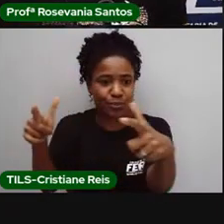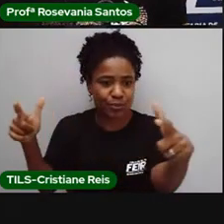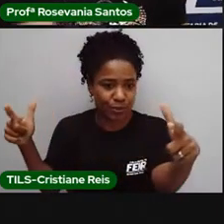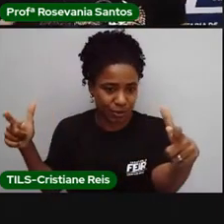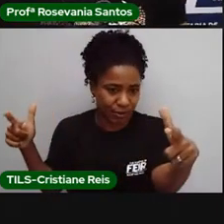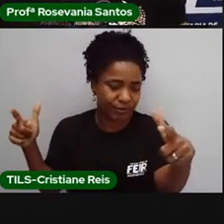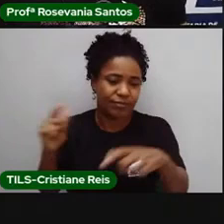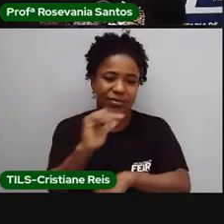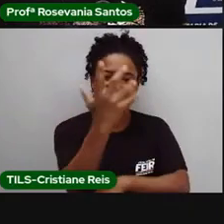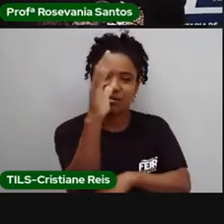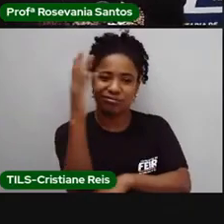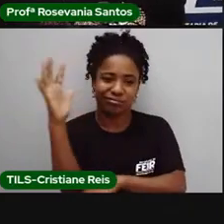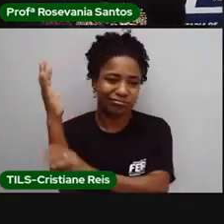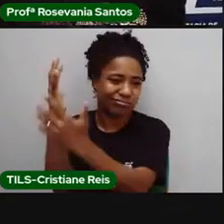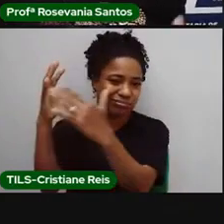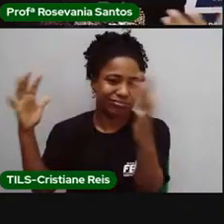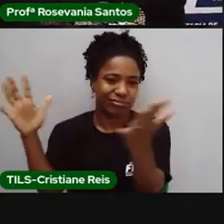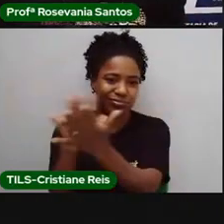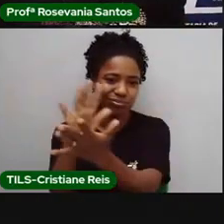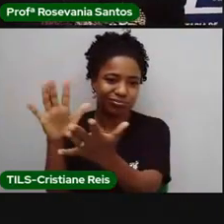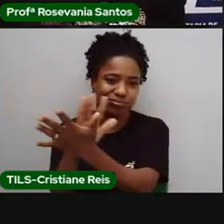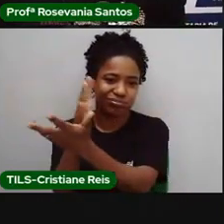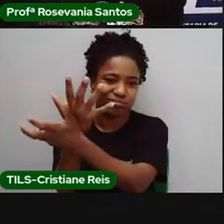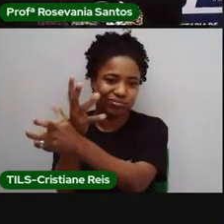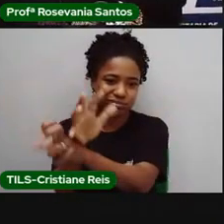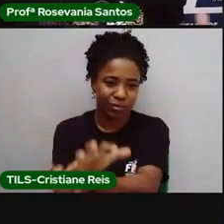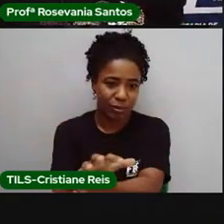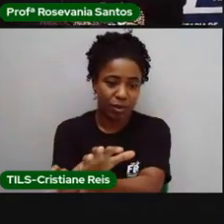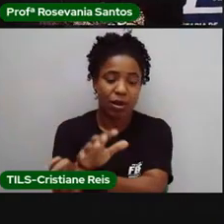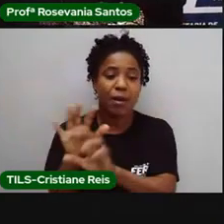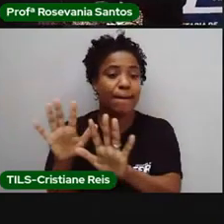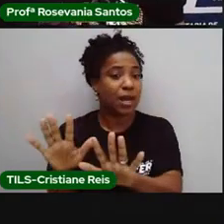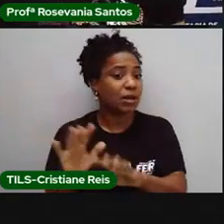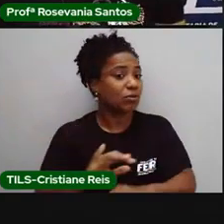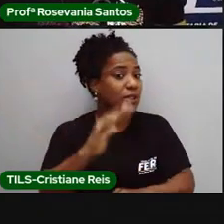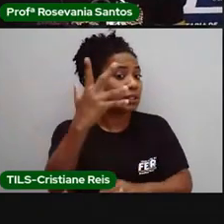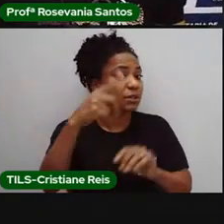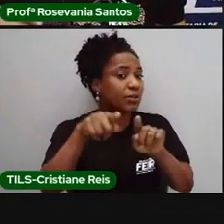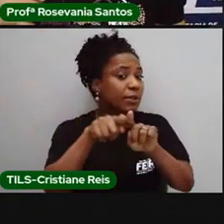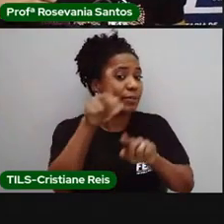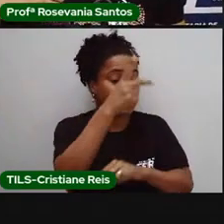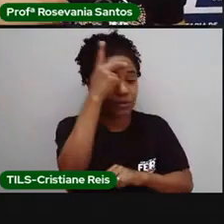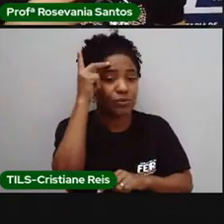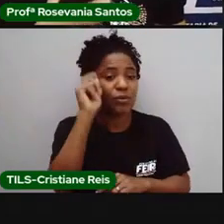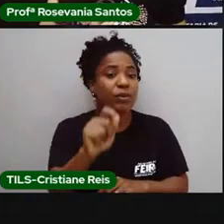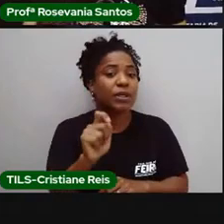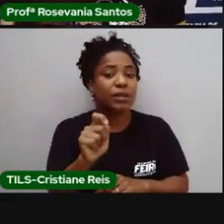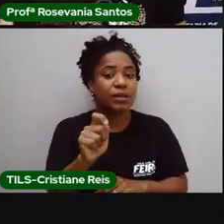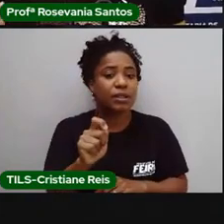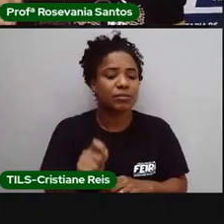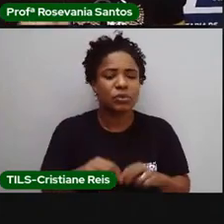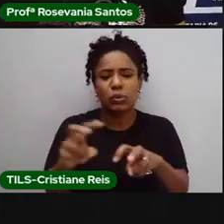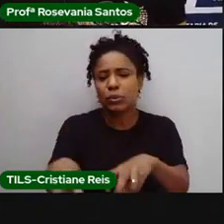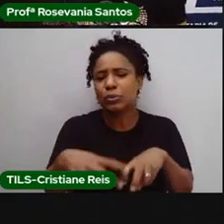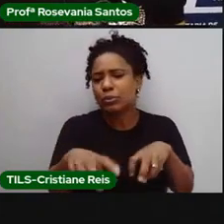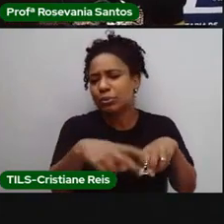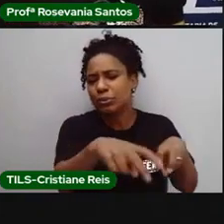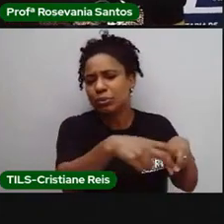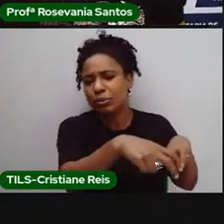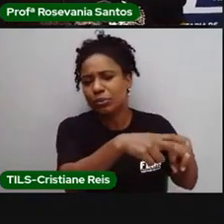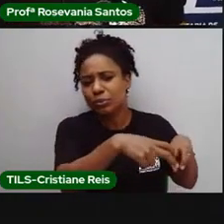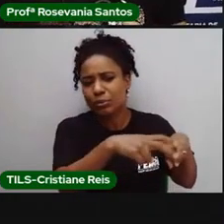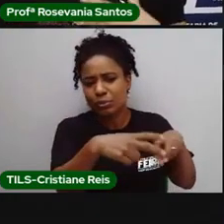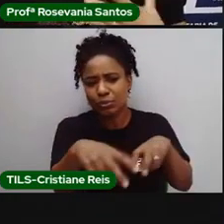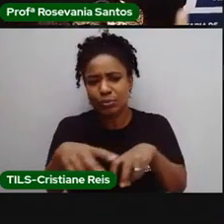E, infelizmente, tem pessoas que ativam fogo lá nos pastos e não tem conhecimento direito, né,